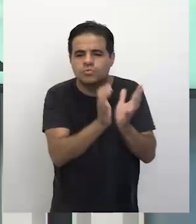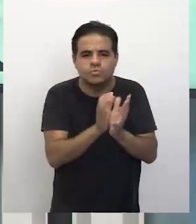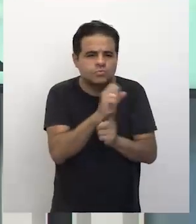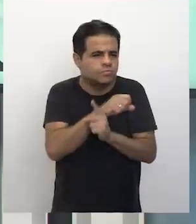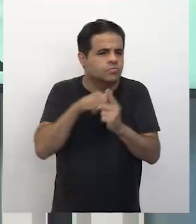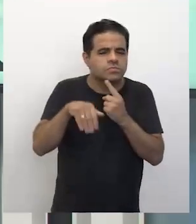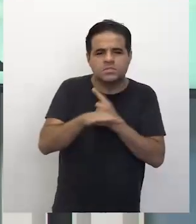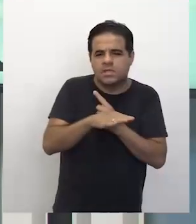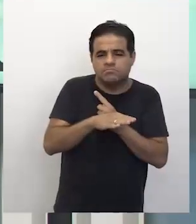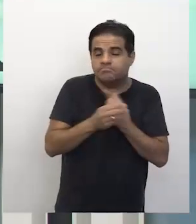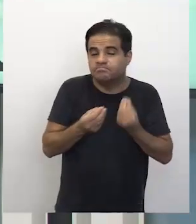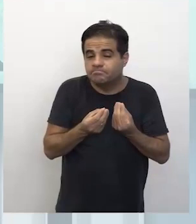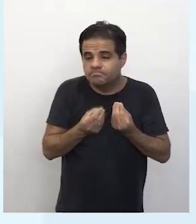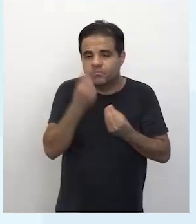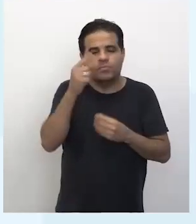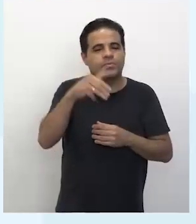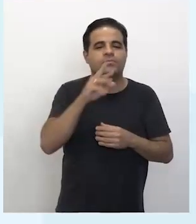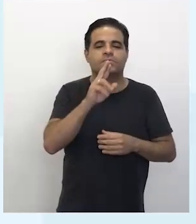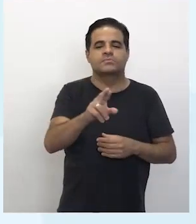Um minuto para vocês responderem.